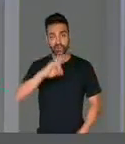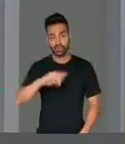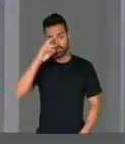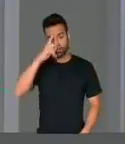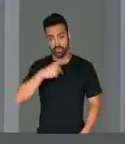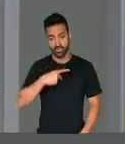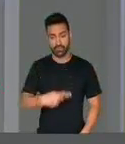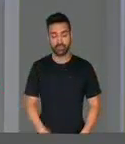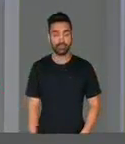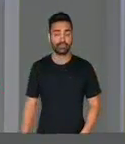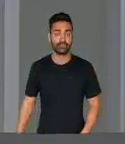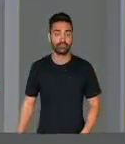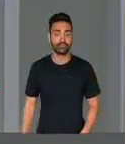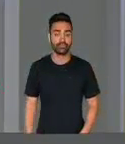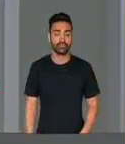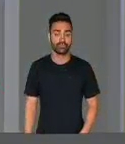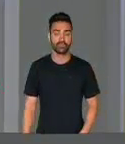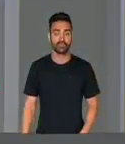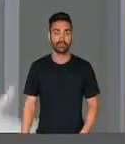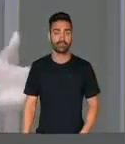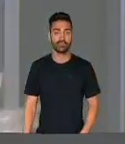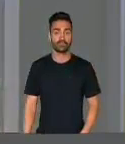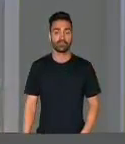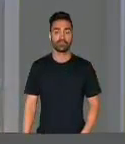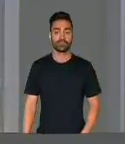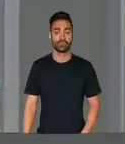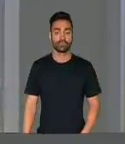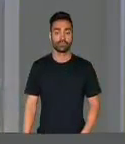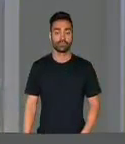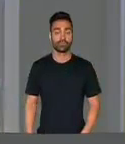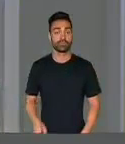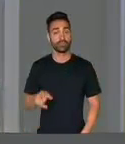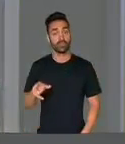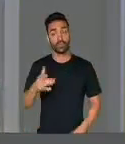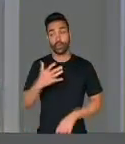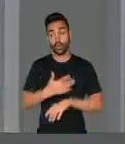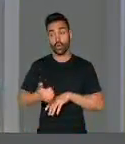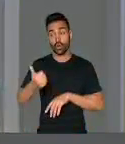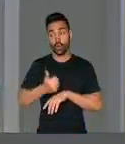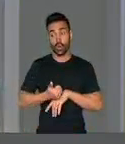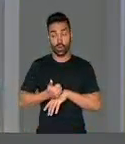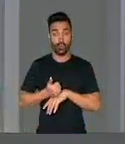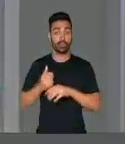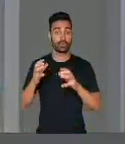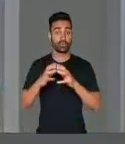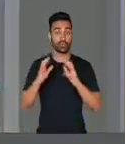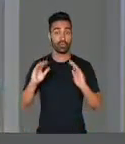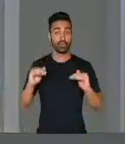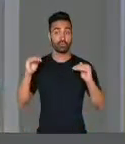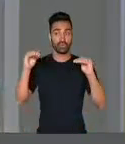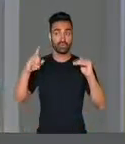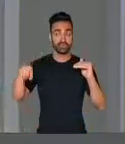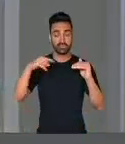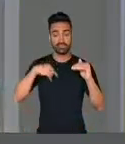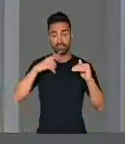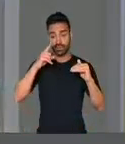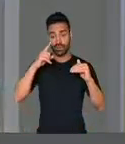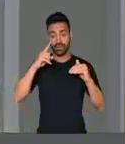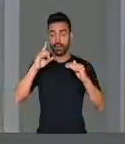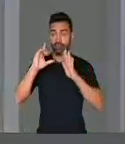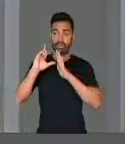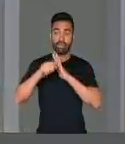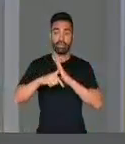presidente, eu acho que esse golpe, acho não, esse golpe da elite do atraso, tão